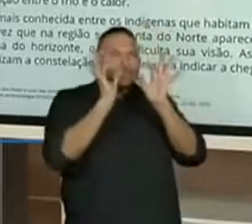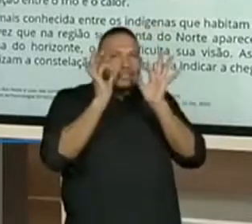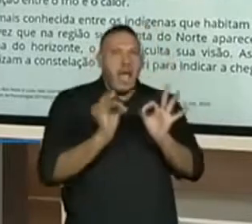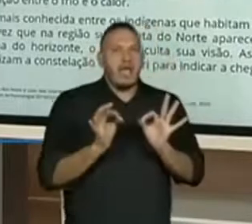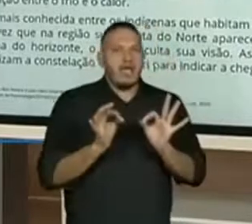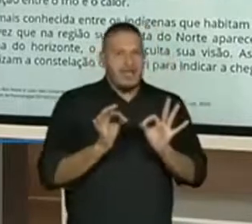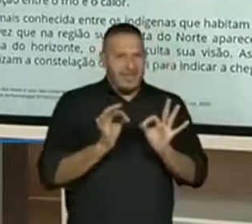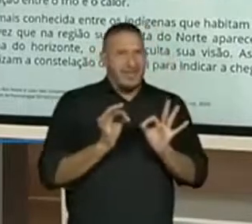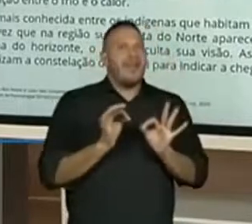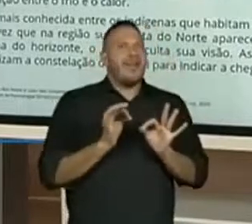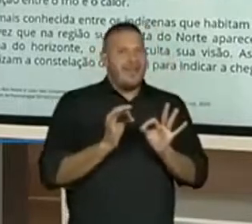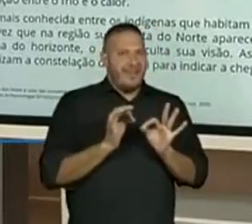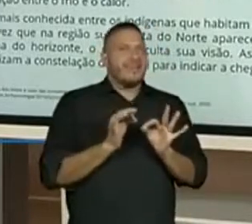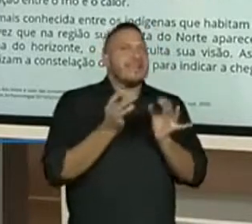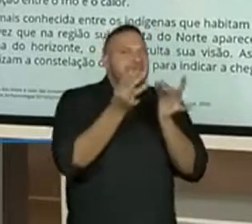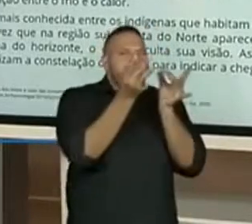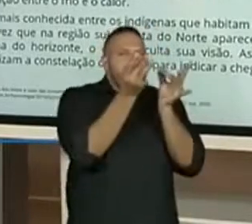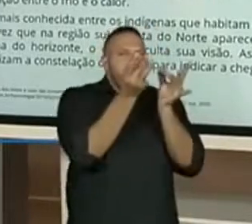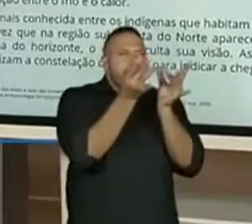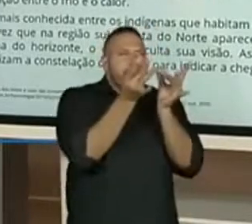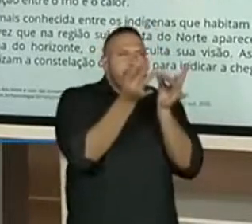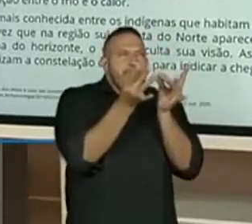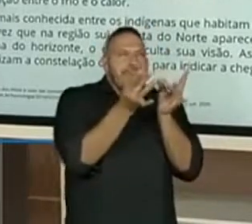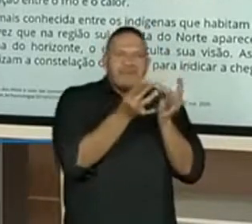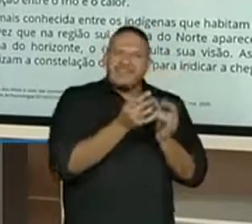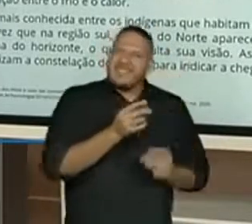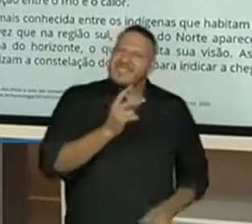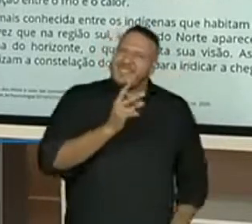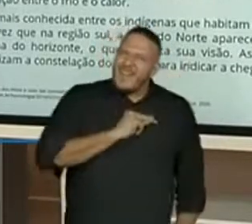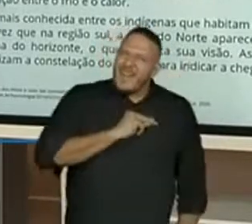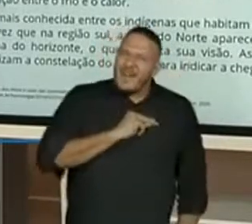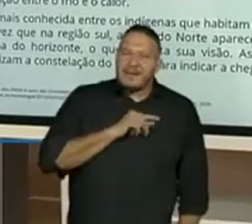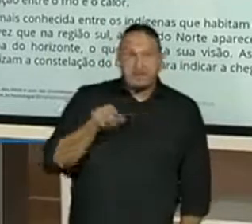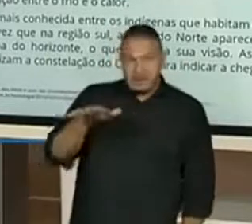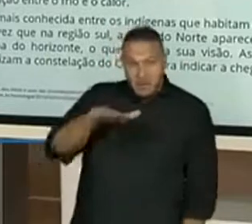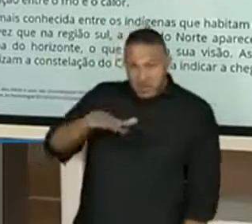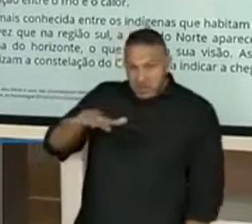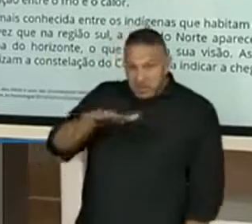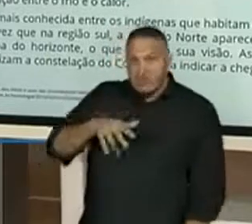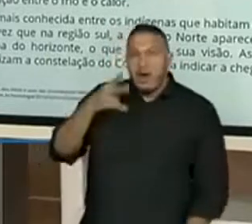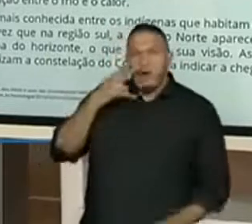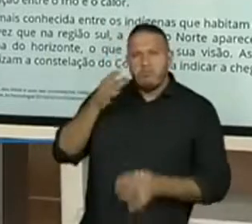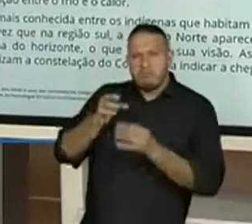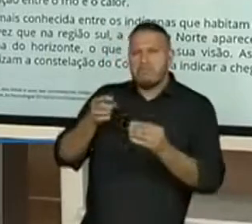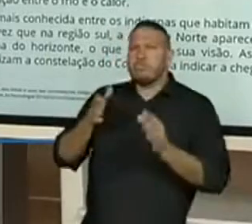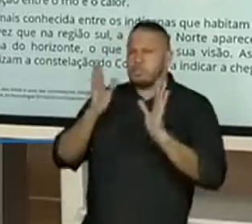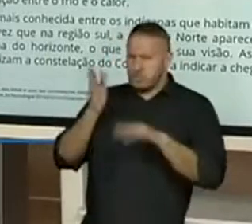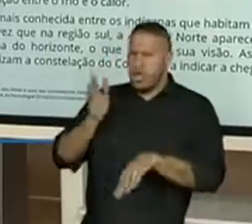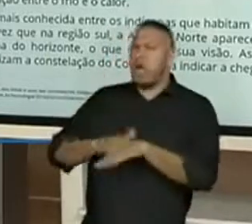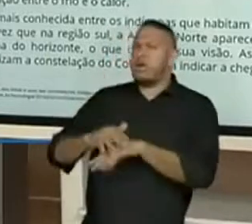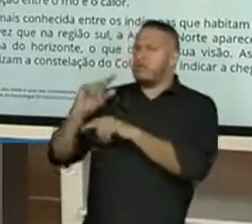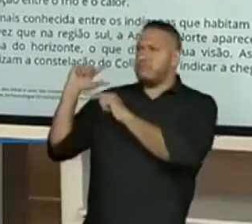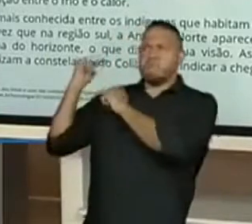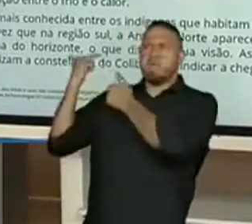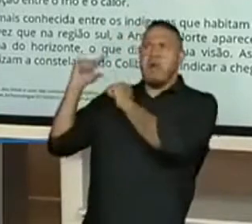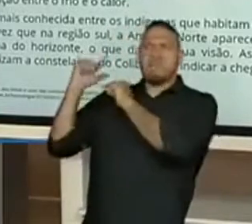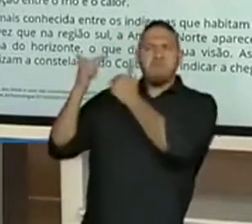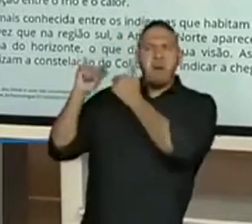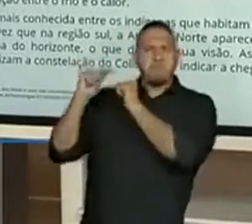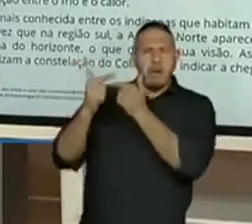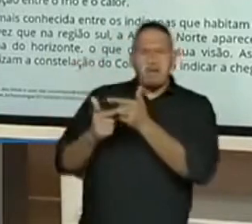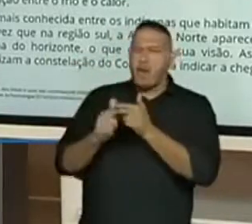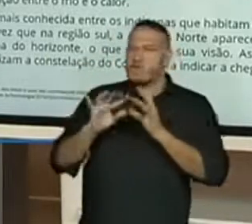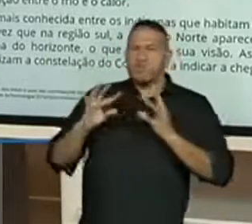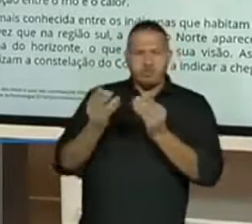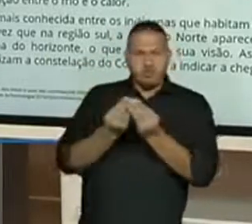especificidades para olhar para o céu e os indígenas aí com uma tradição moral foram passando todos